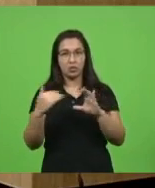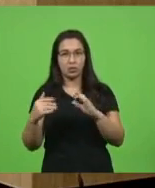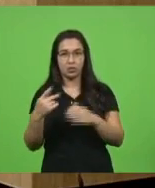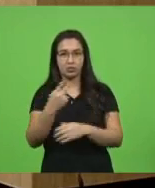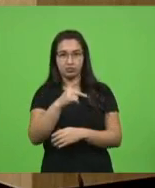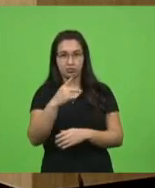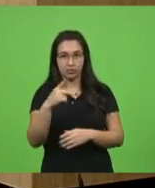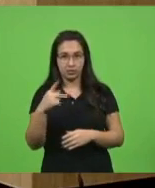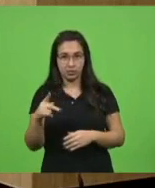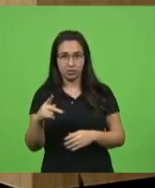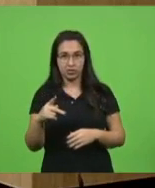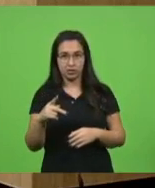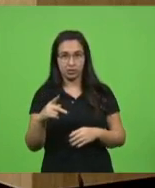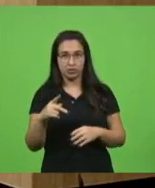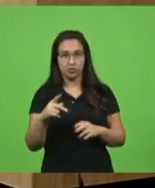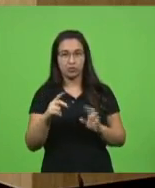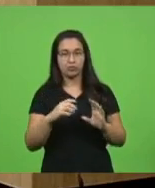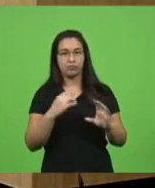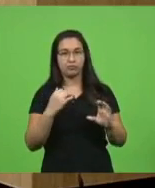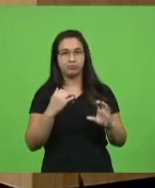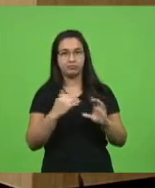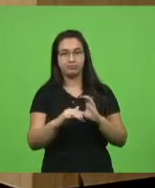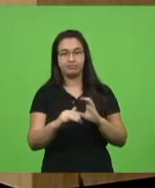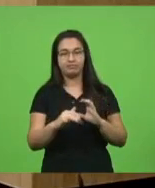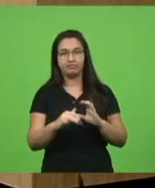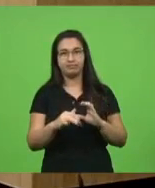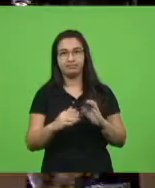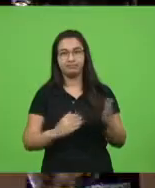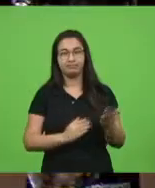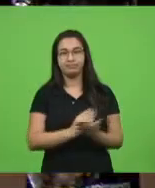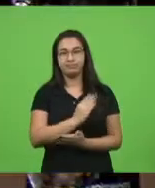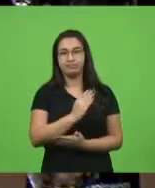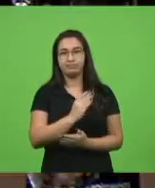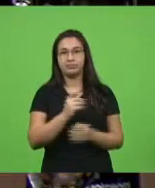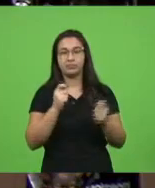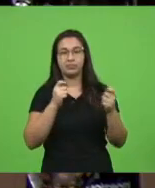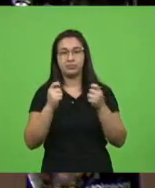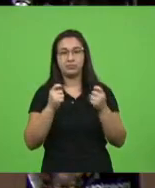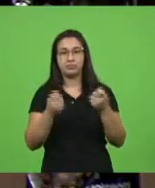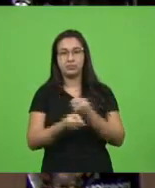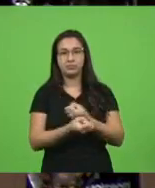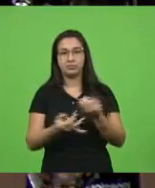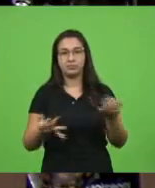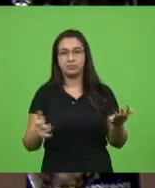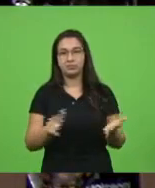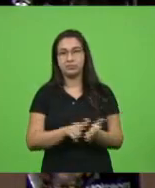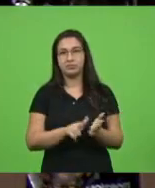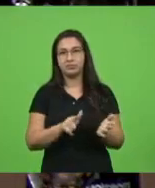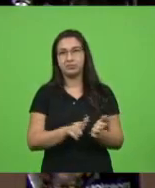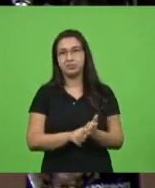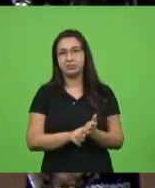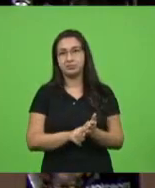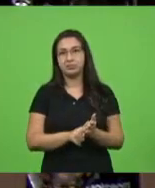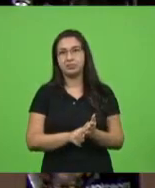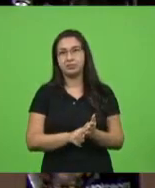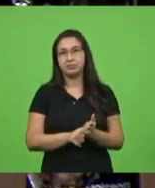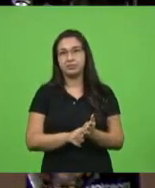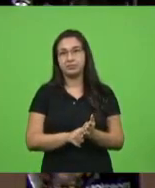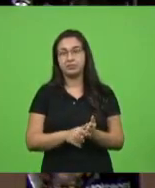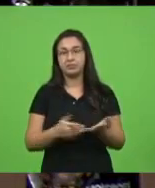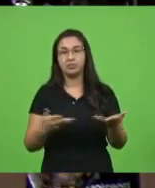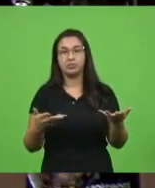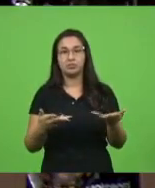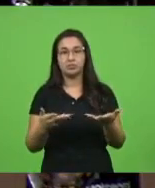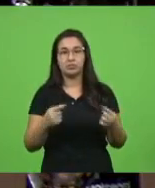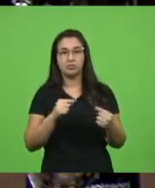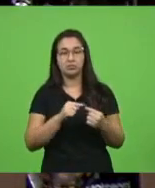-mails, duas por aprovado. Solicito que a assessoria proceda à distribuição de expediente para o dia de hoje.